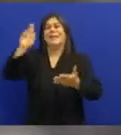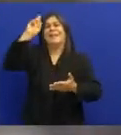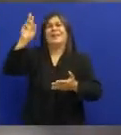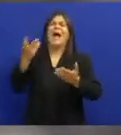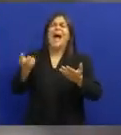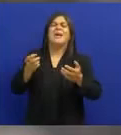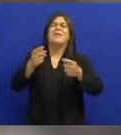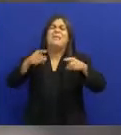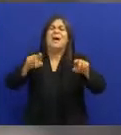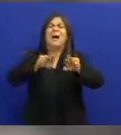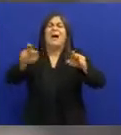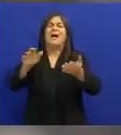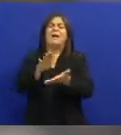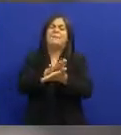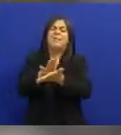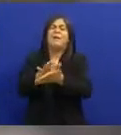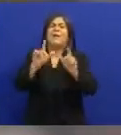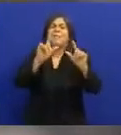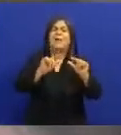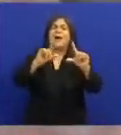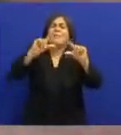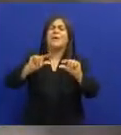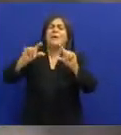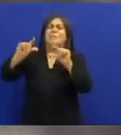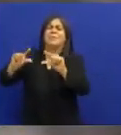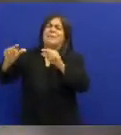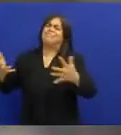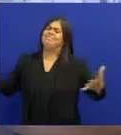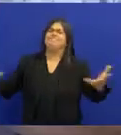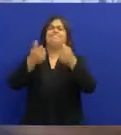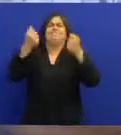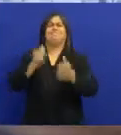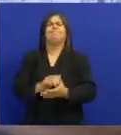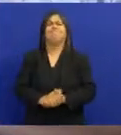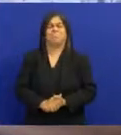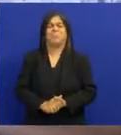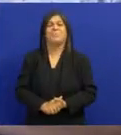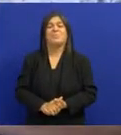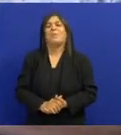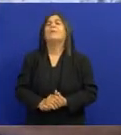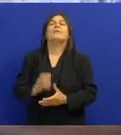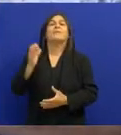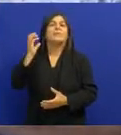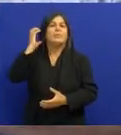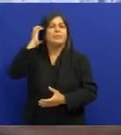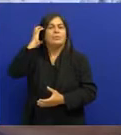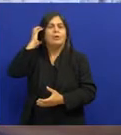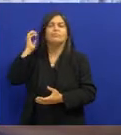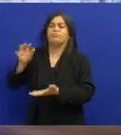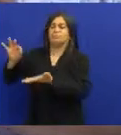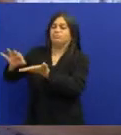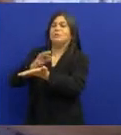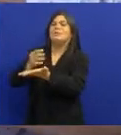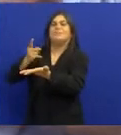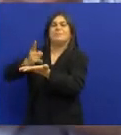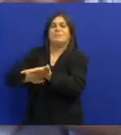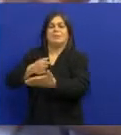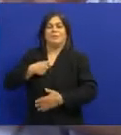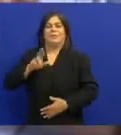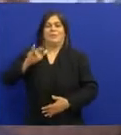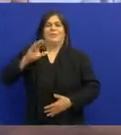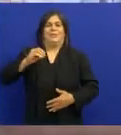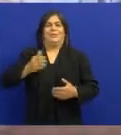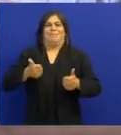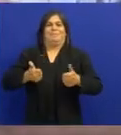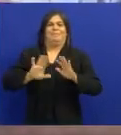subtenente Que às vezes Se desacelerar Dá roça nova Já que se completava E depois com o contrato Com a Rádio Tabajara Ele disse Olha, eu